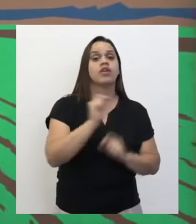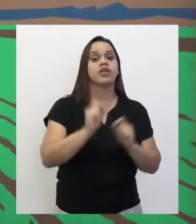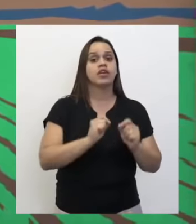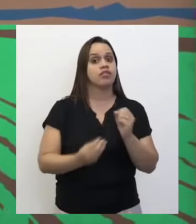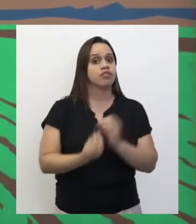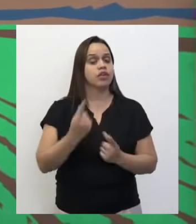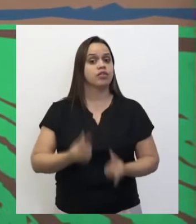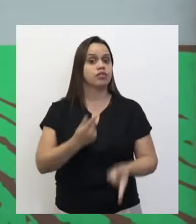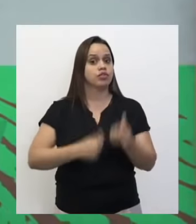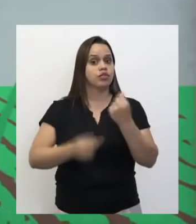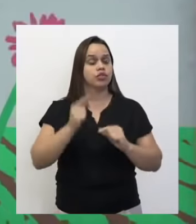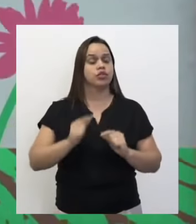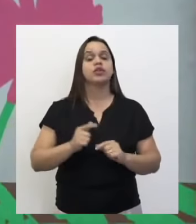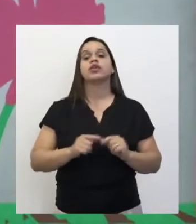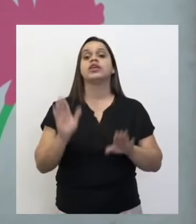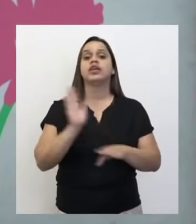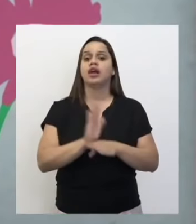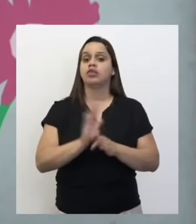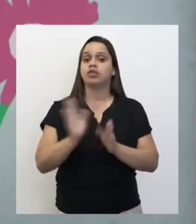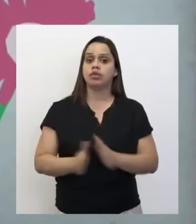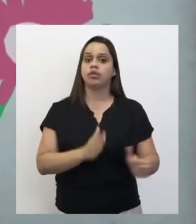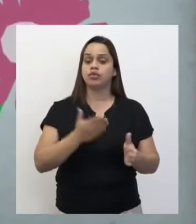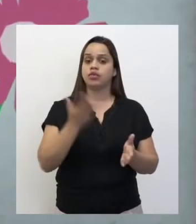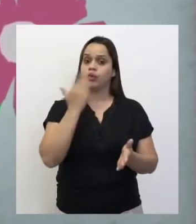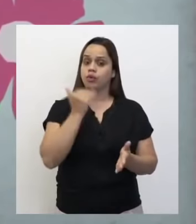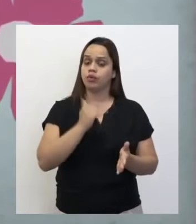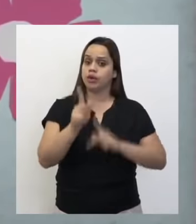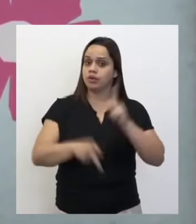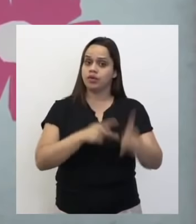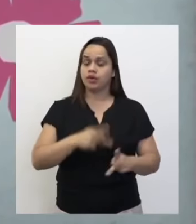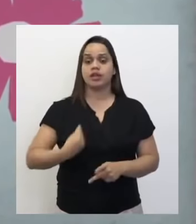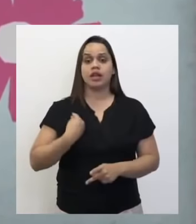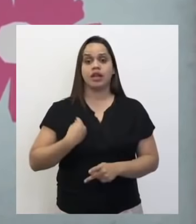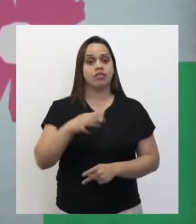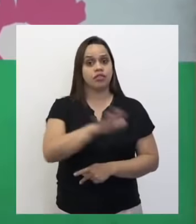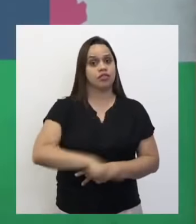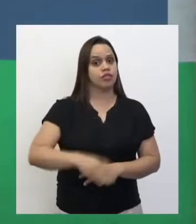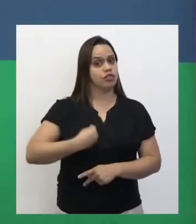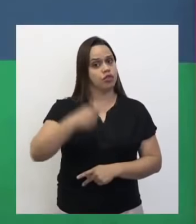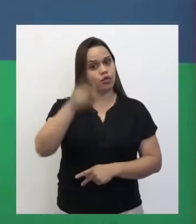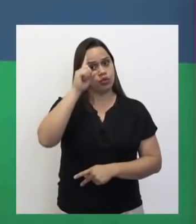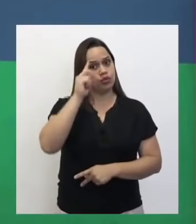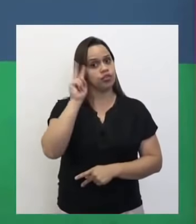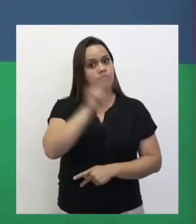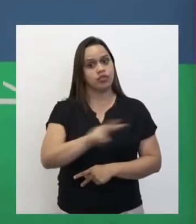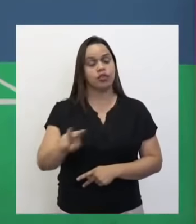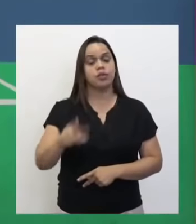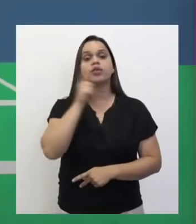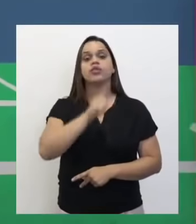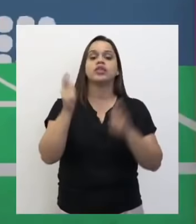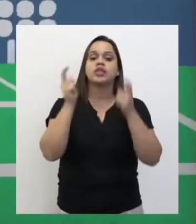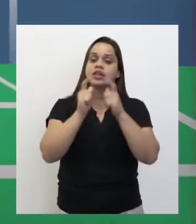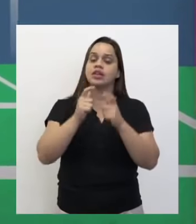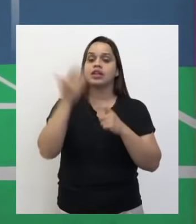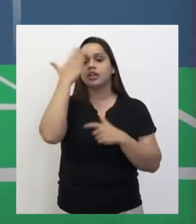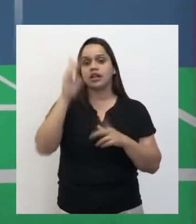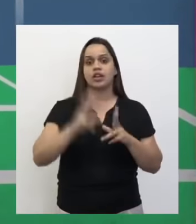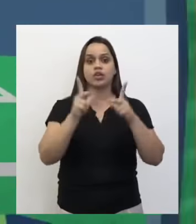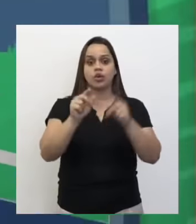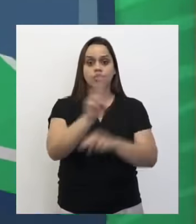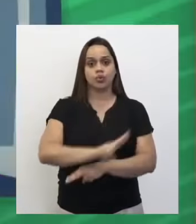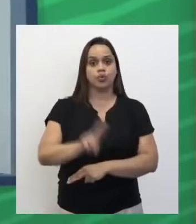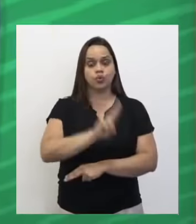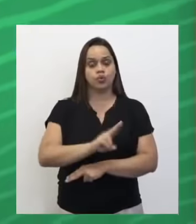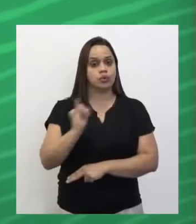a produzir alimentos para a população e está presente nas atividades do nosso cotidiano. Para entender a dimensão desse consumo e a sua